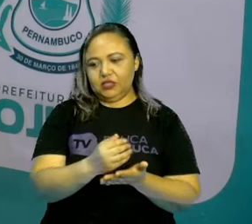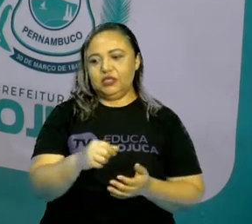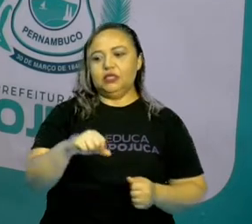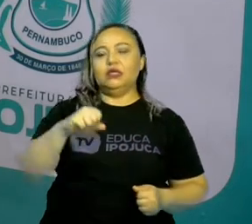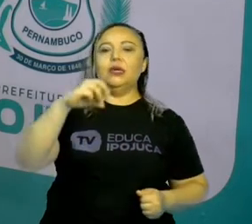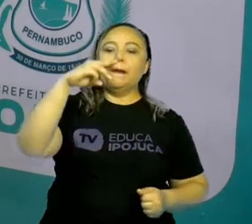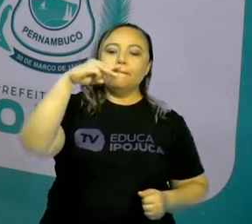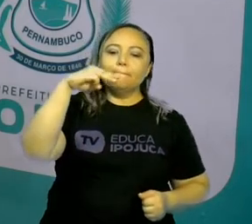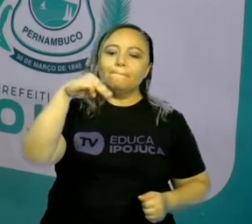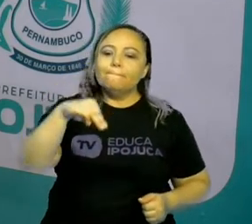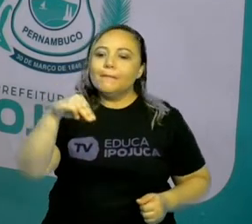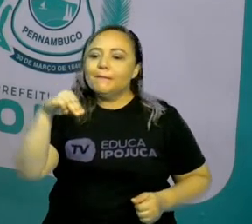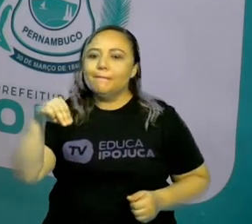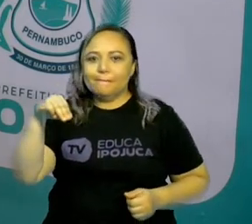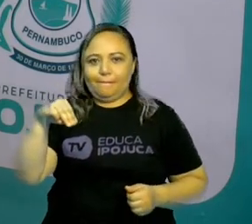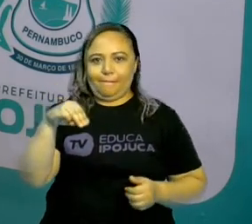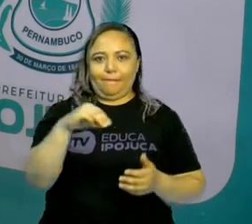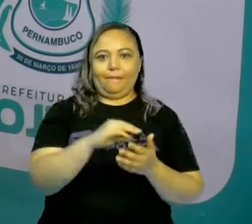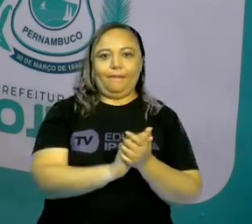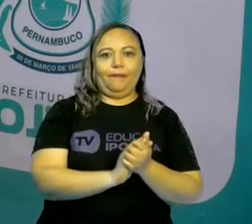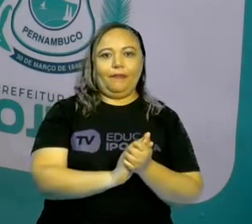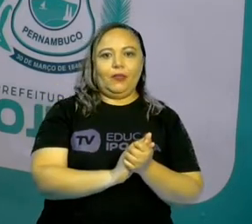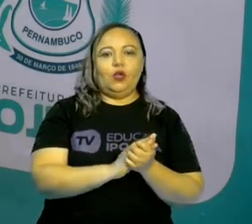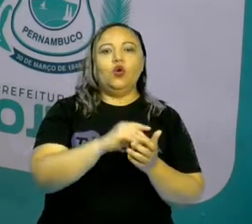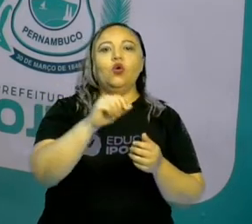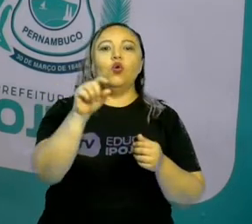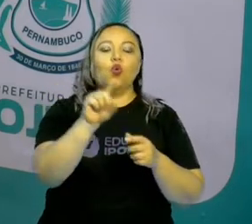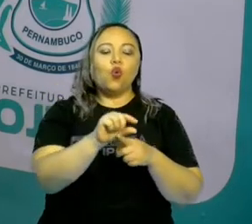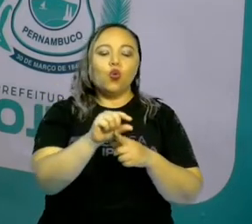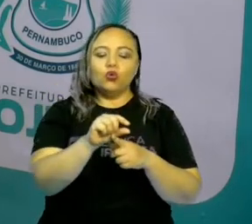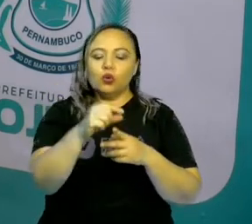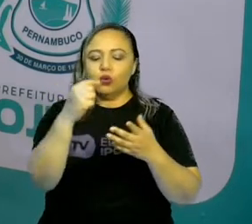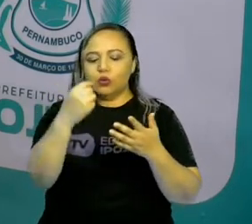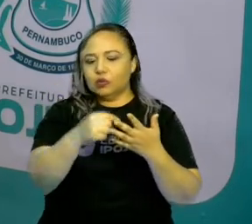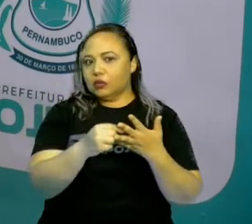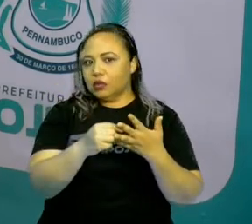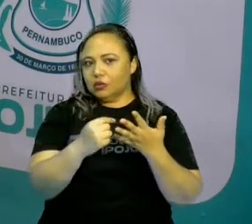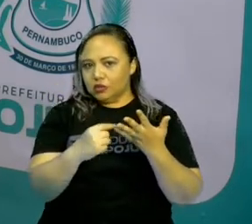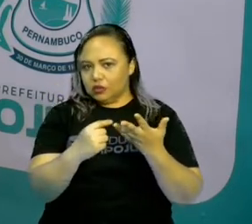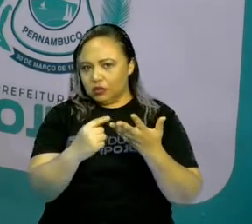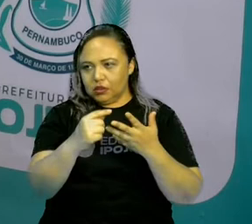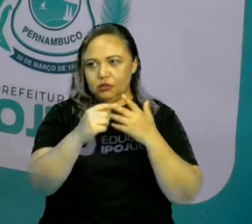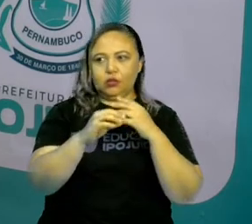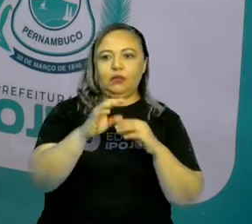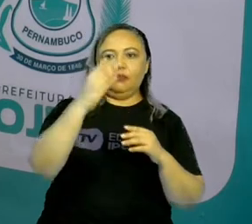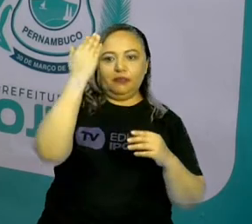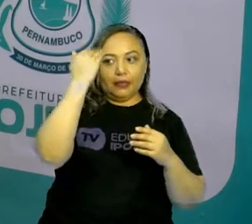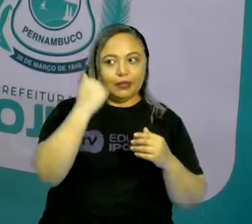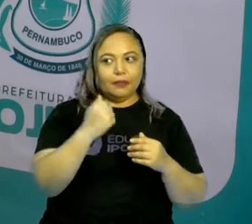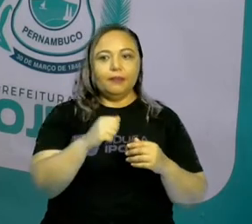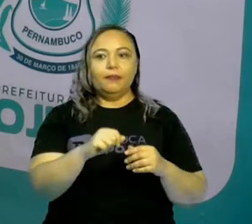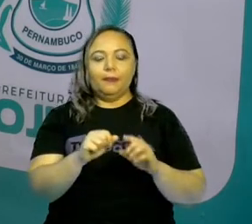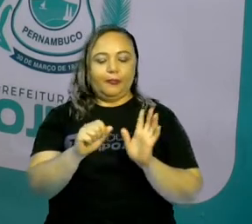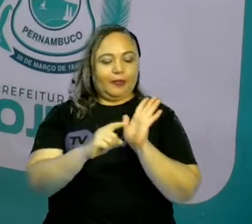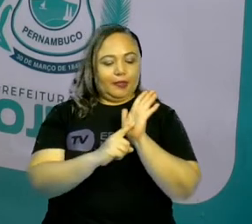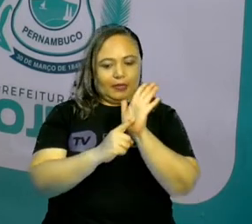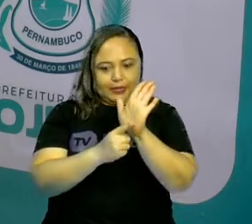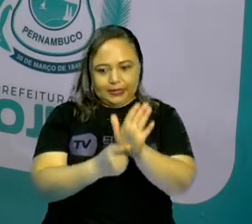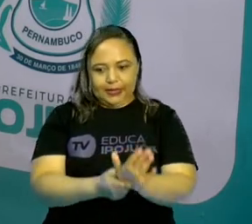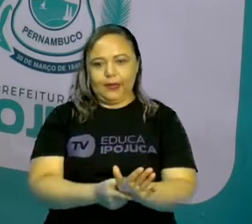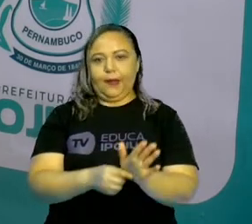quer tomar um suco. Ah, eu quero essa quantidade. Então, vai representando as